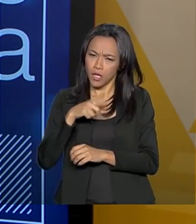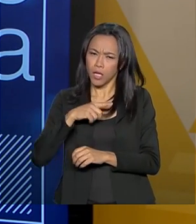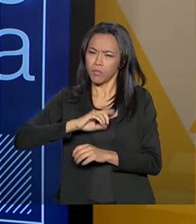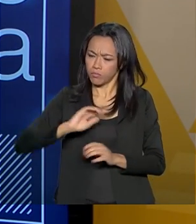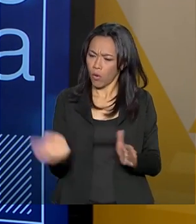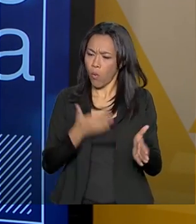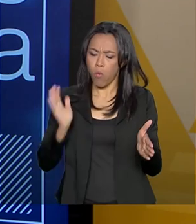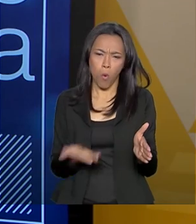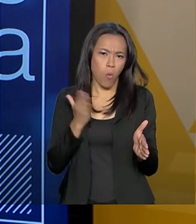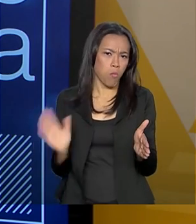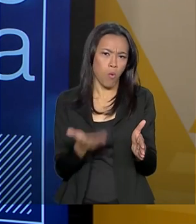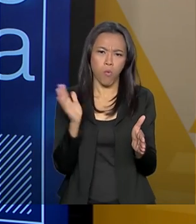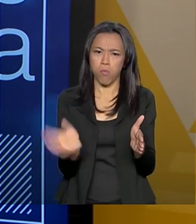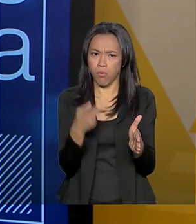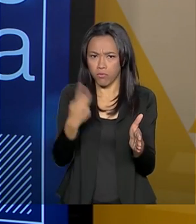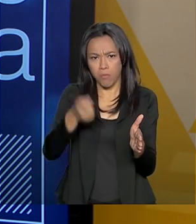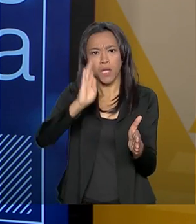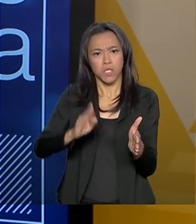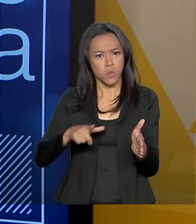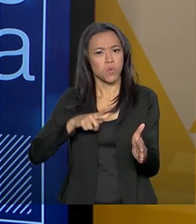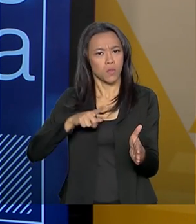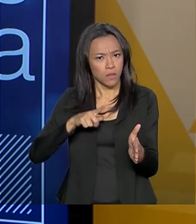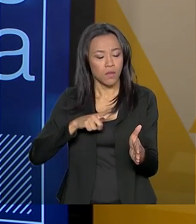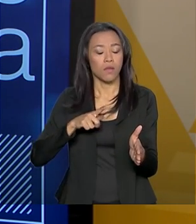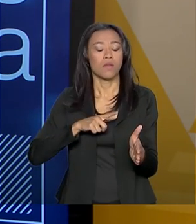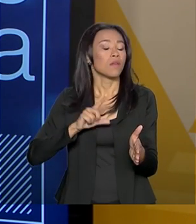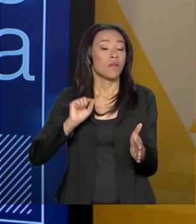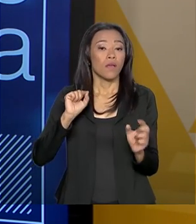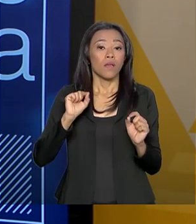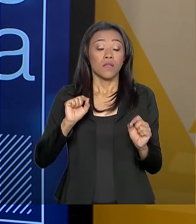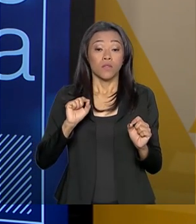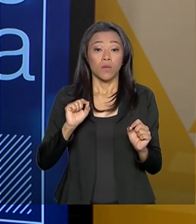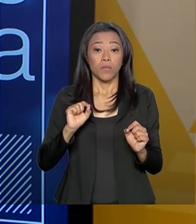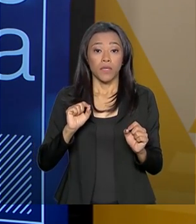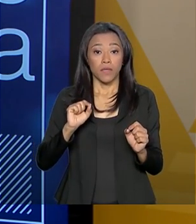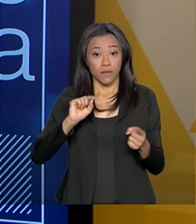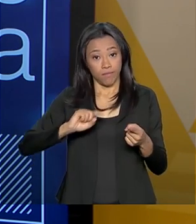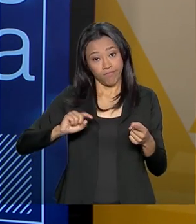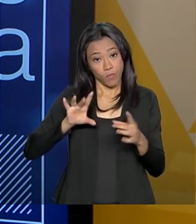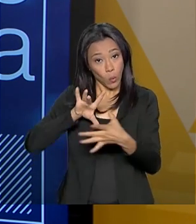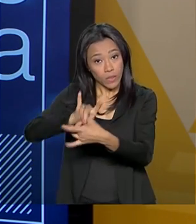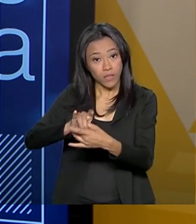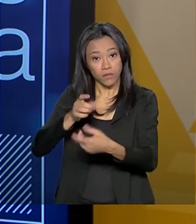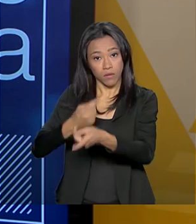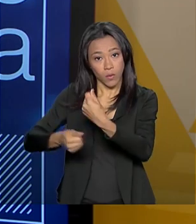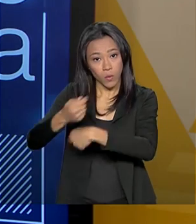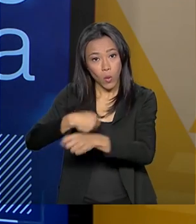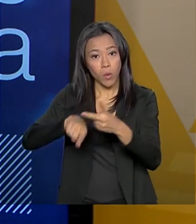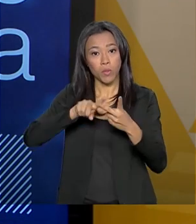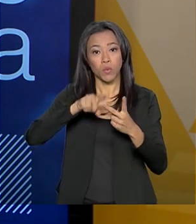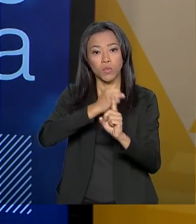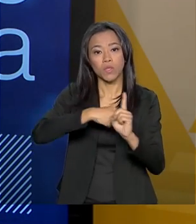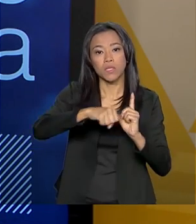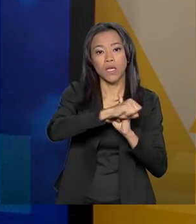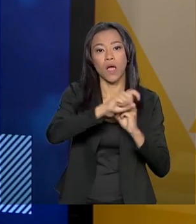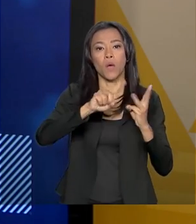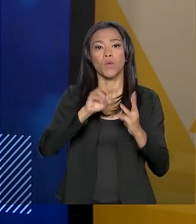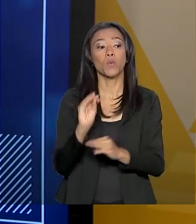sob os pontos de vista econômico, social e ambiental.